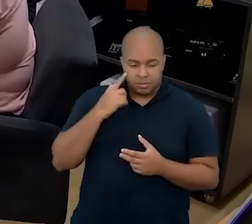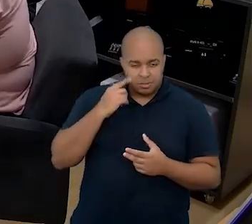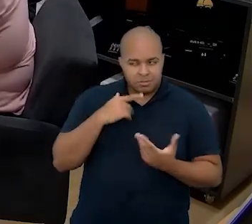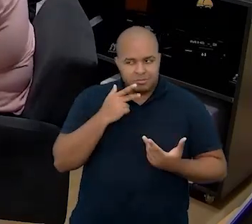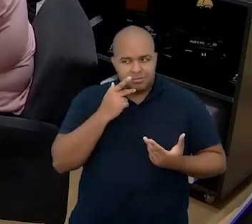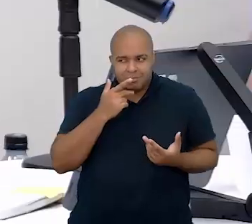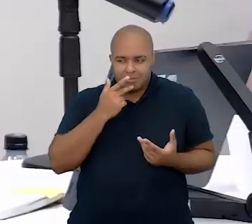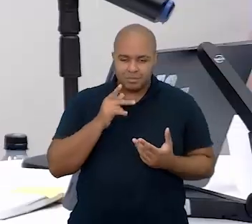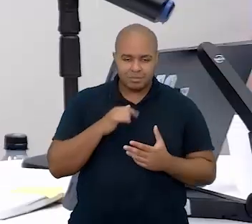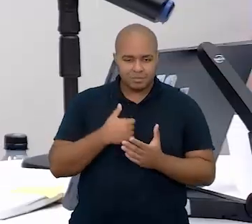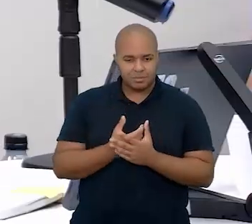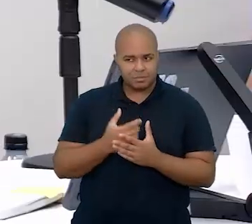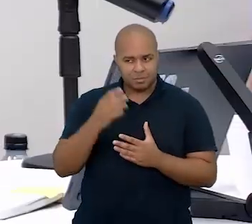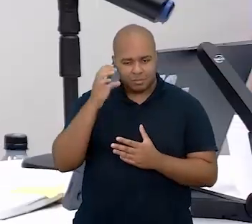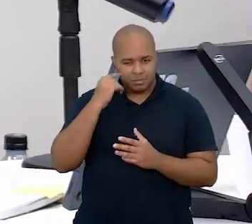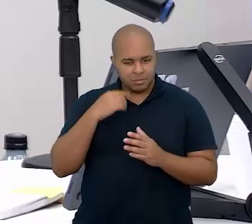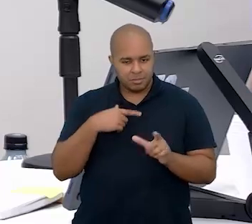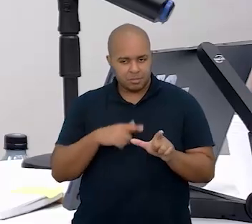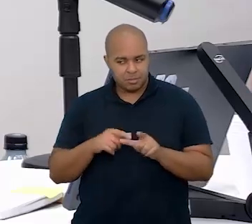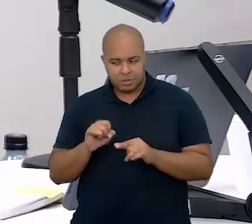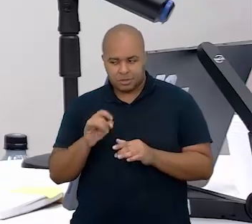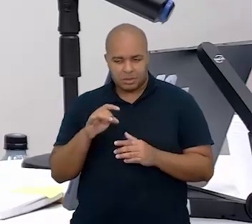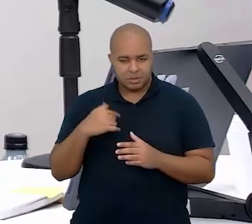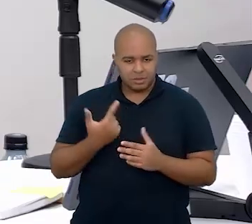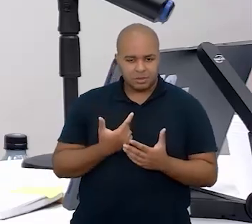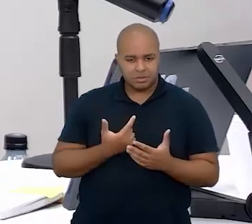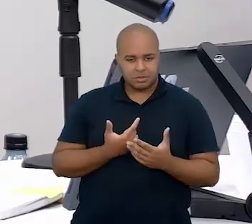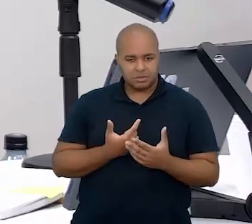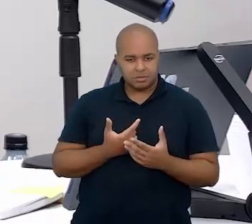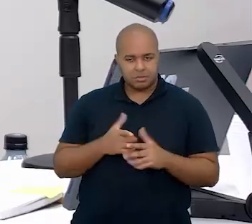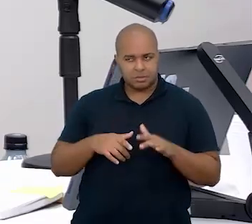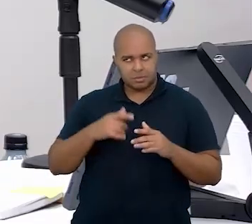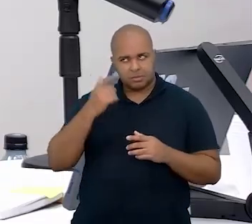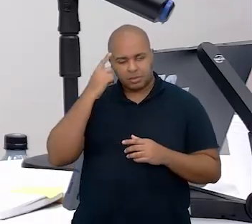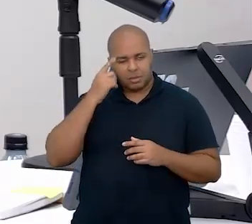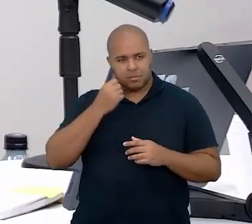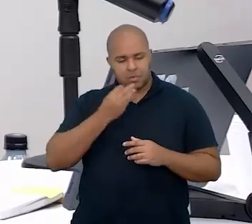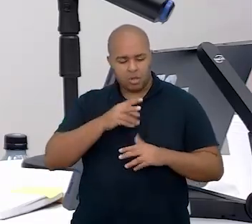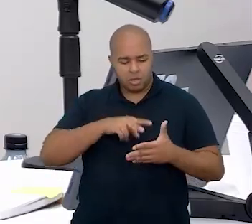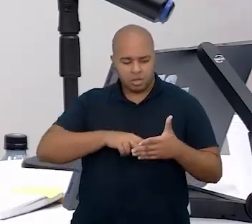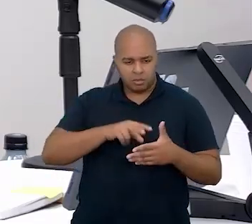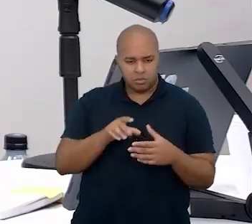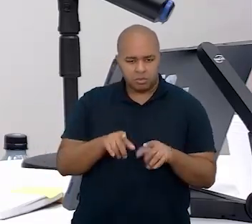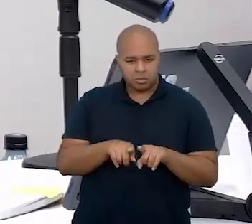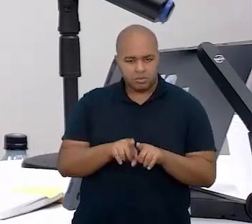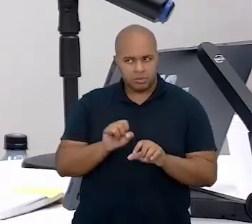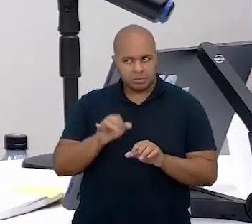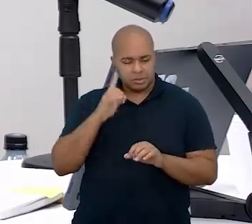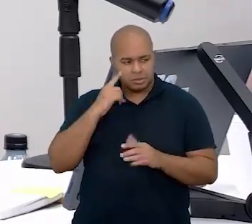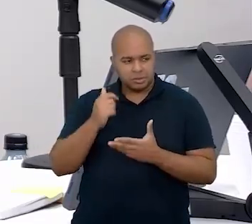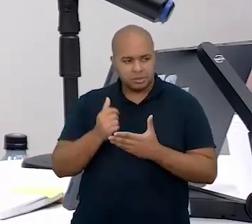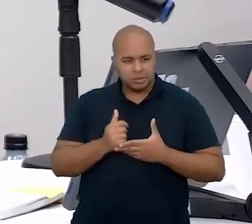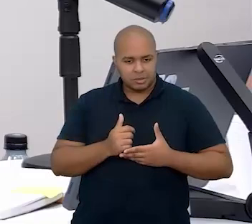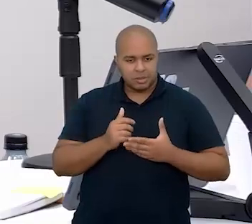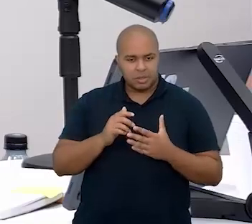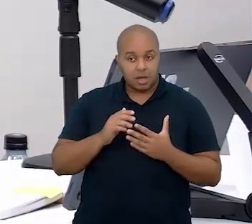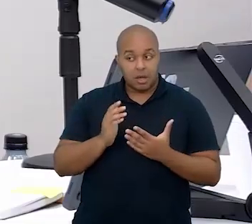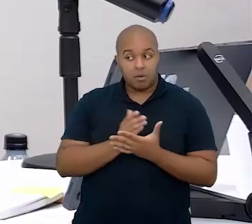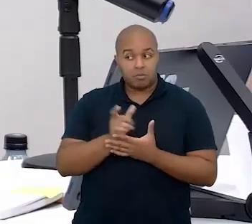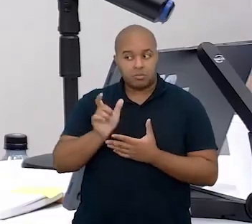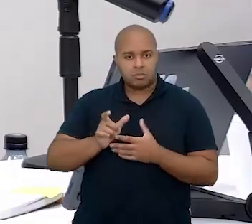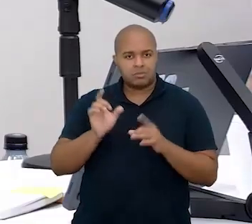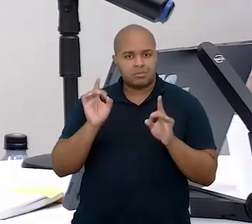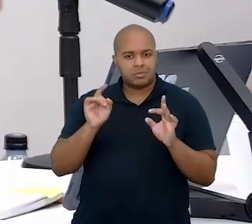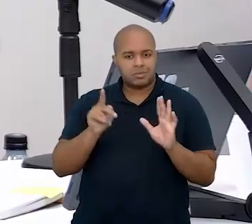não dá para falar em alfabetização e letramento sem a gente pensar numa boa leitura, sem a gente trazer alguém